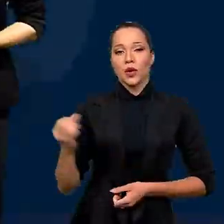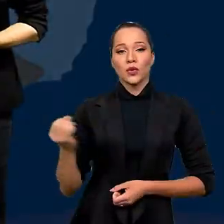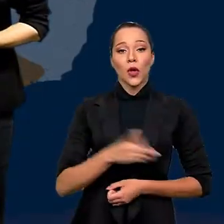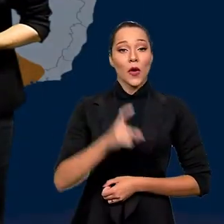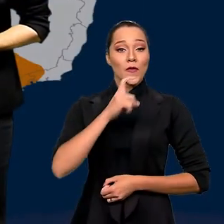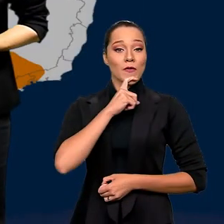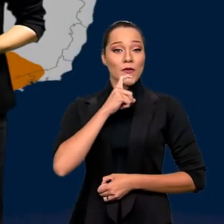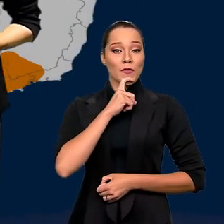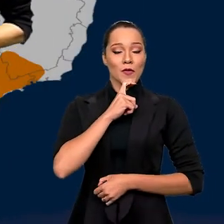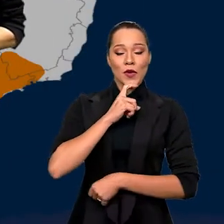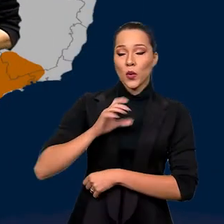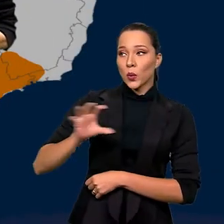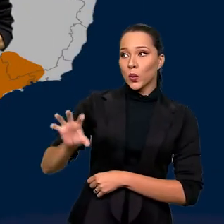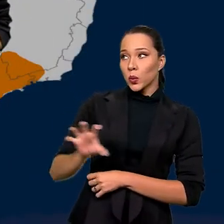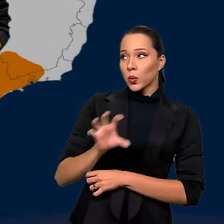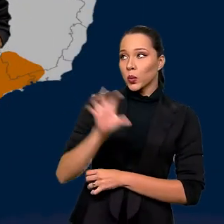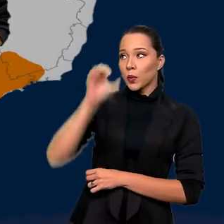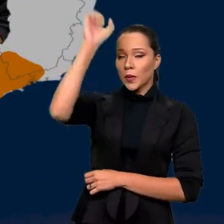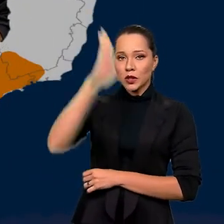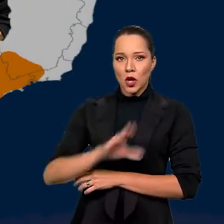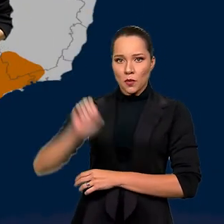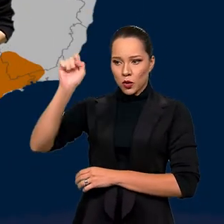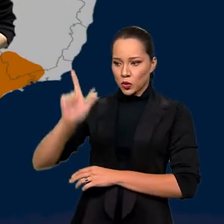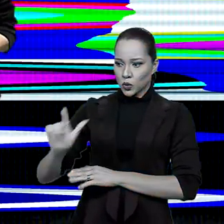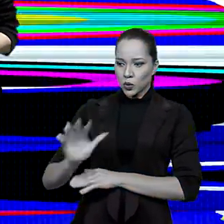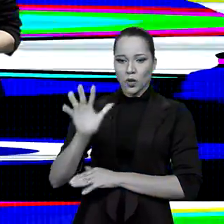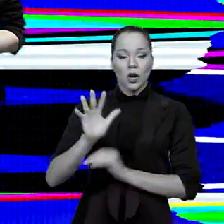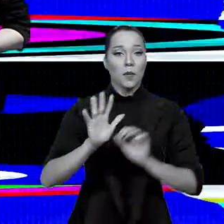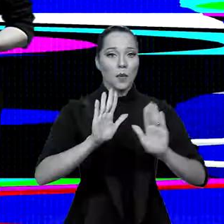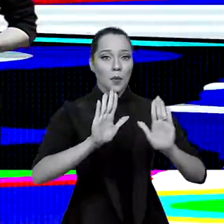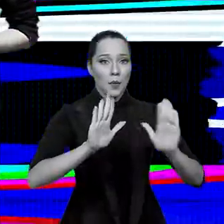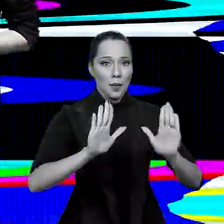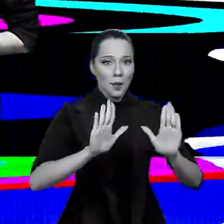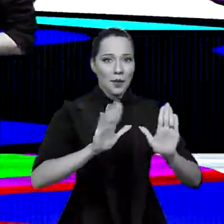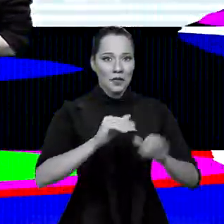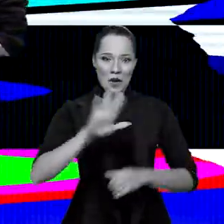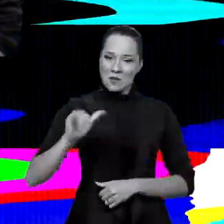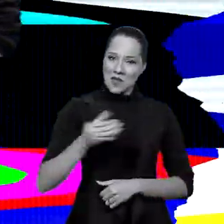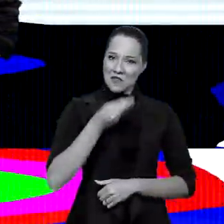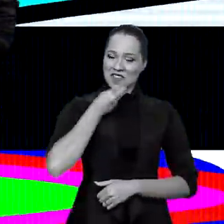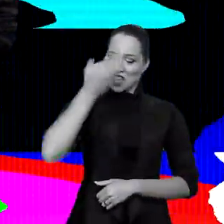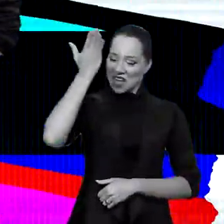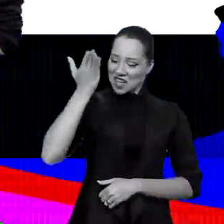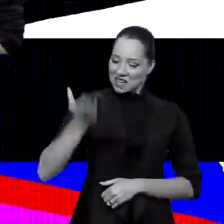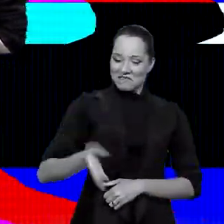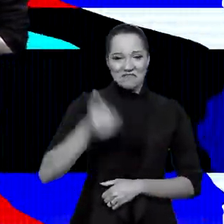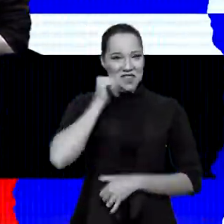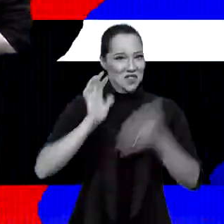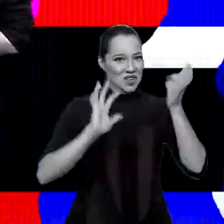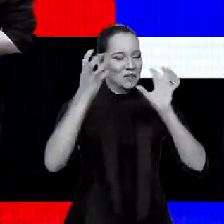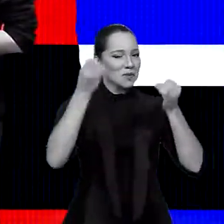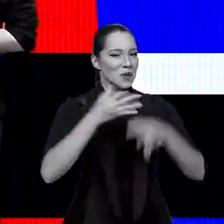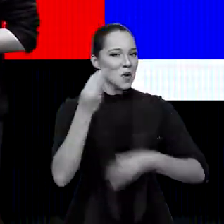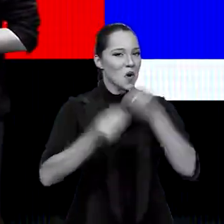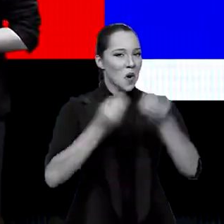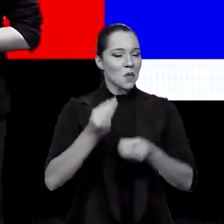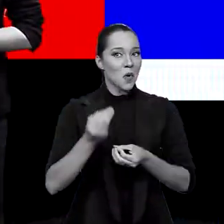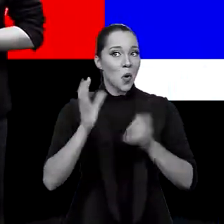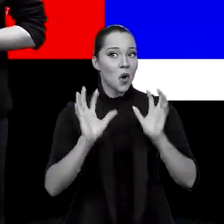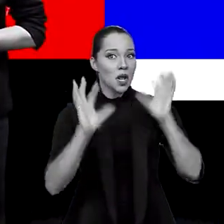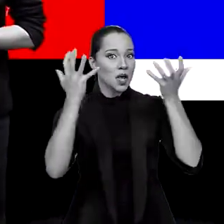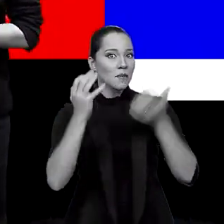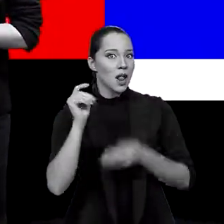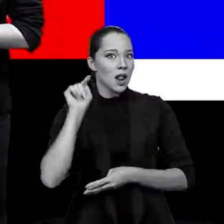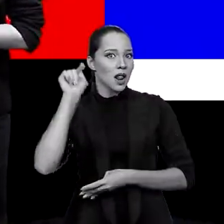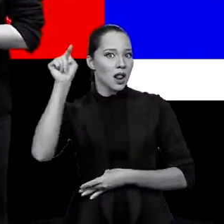E uma nova frente fria avança pelo país, já vem subindo pelo sul, sudeste. Vamos começar aqui a presença ilustre aqui da Garota do Tempo e fala como é que tá o tempo